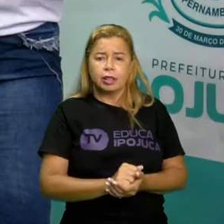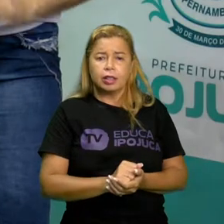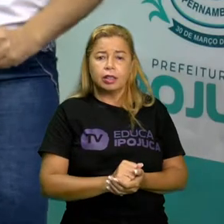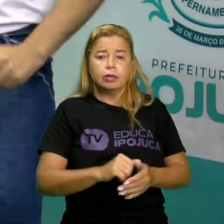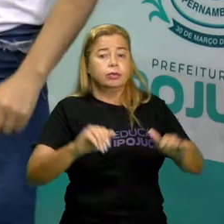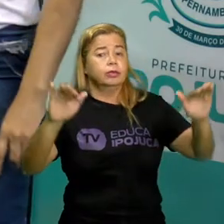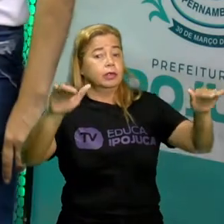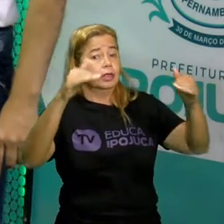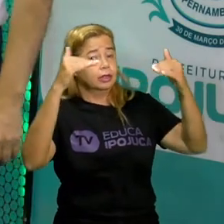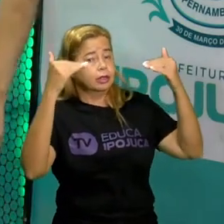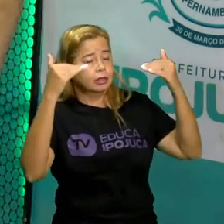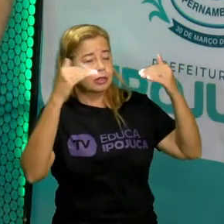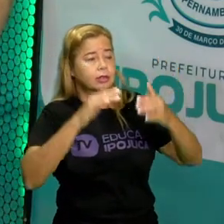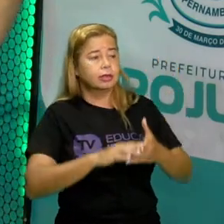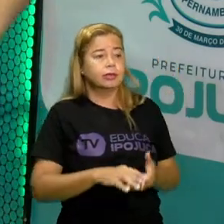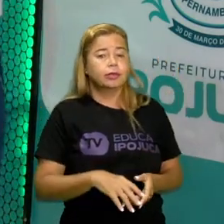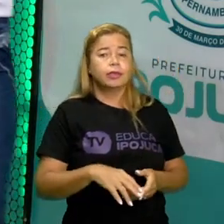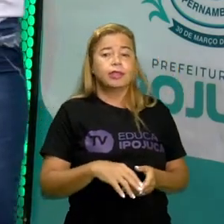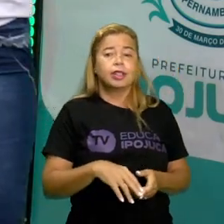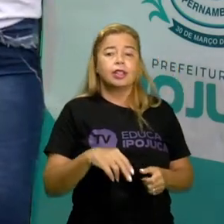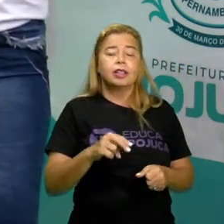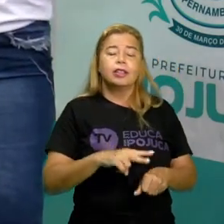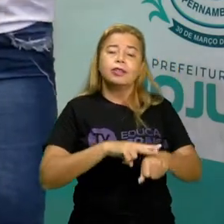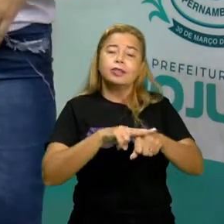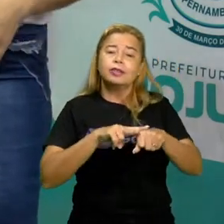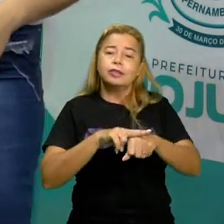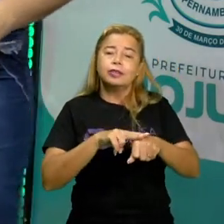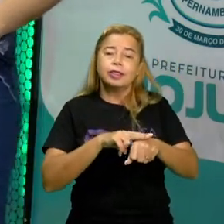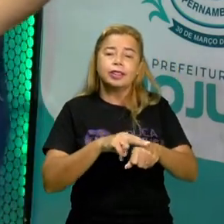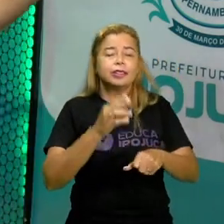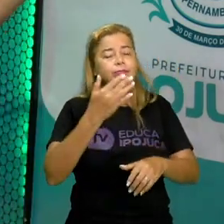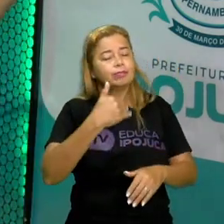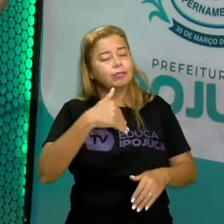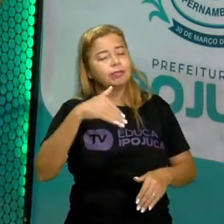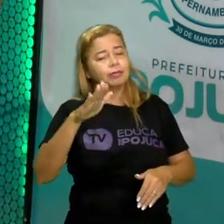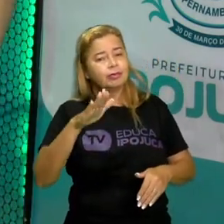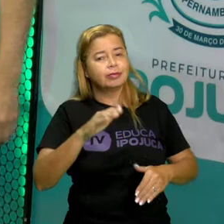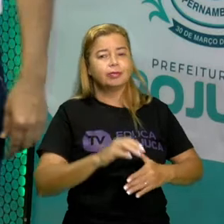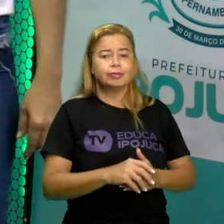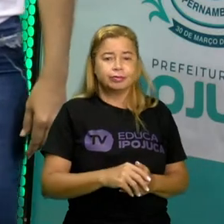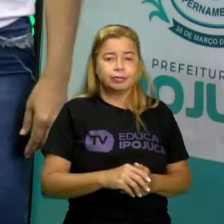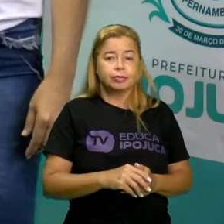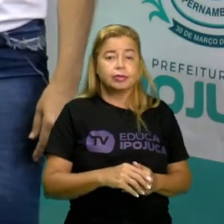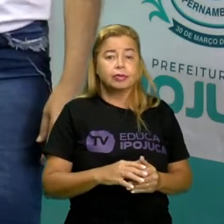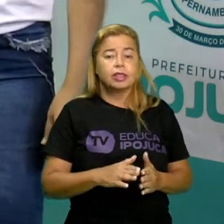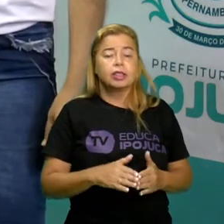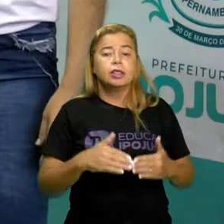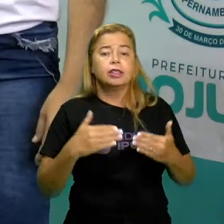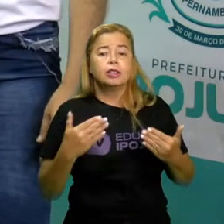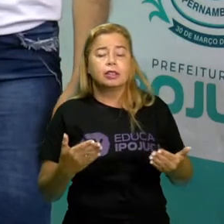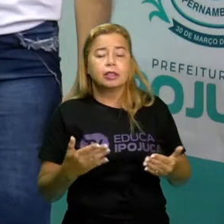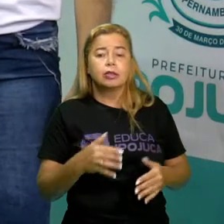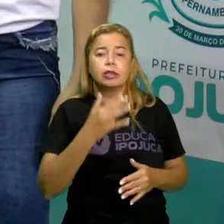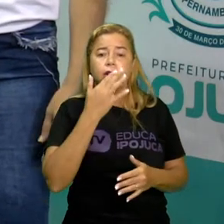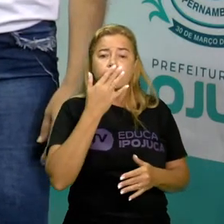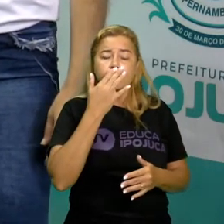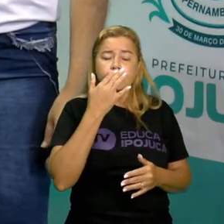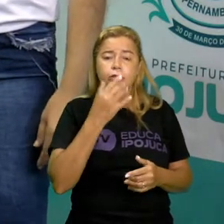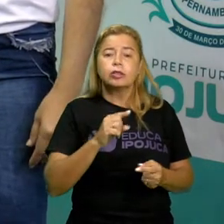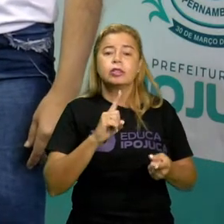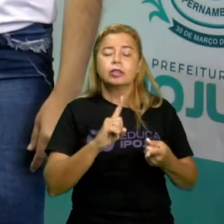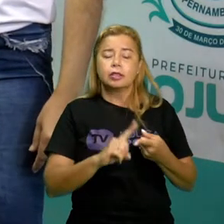atenção e o verde siga então as cores também nos transmitem